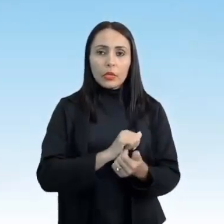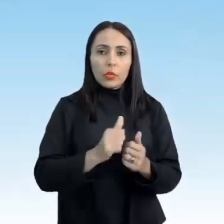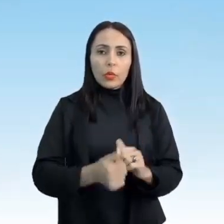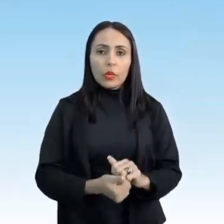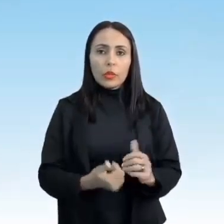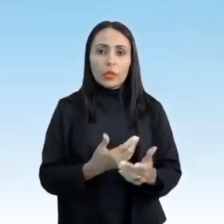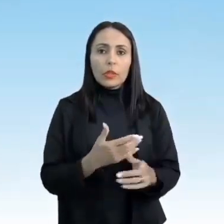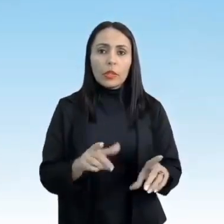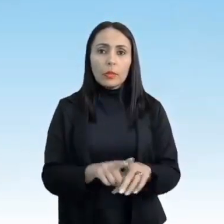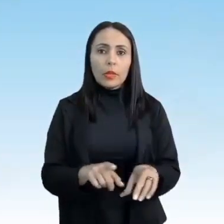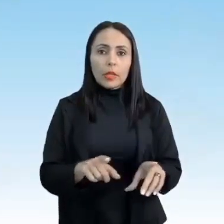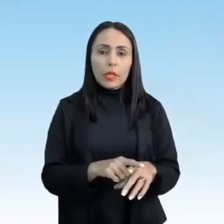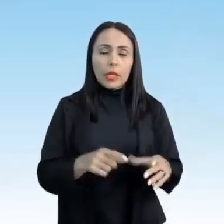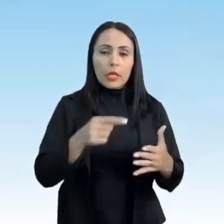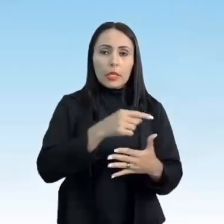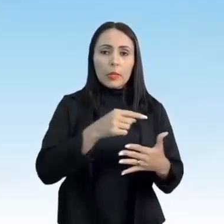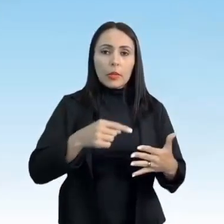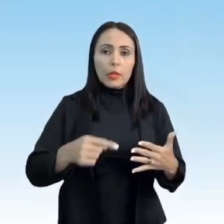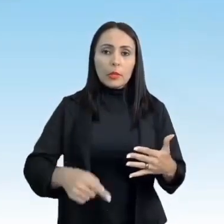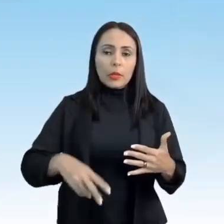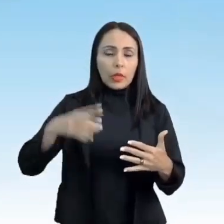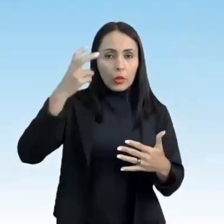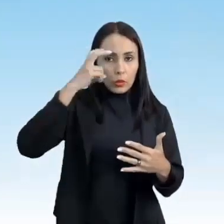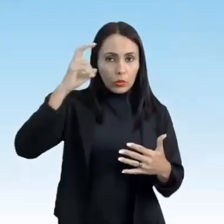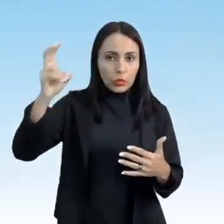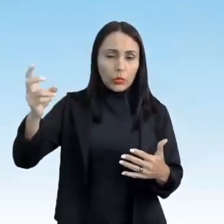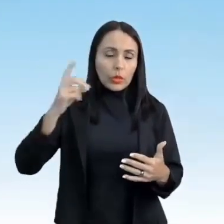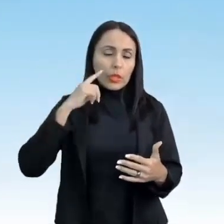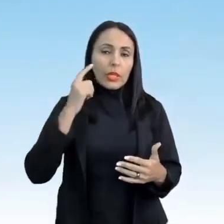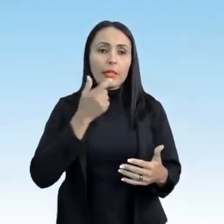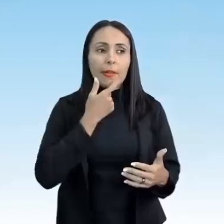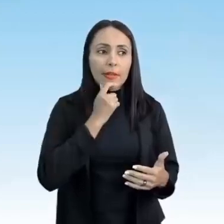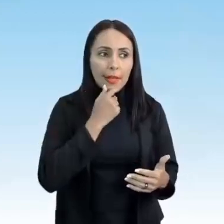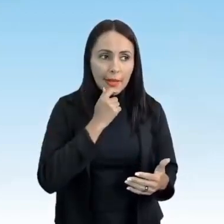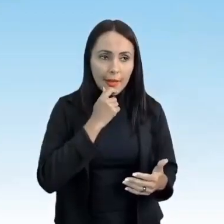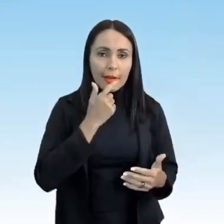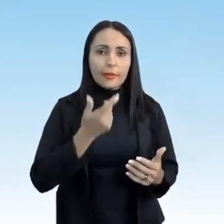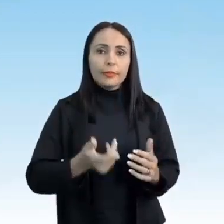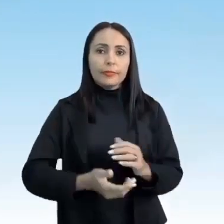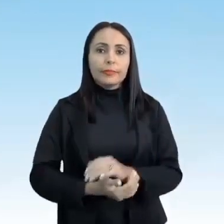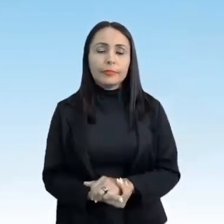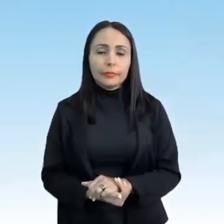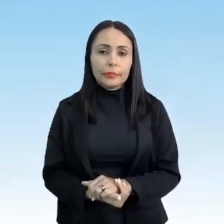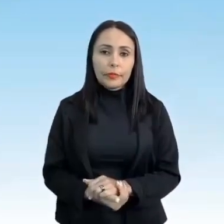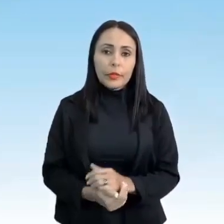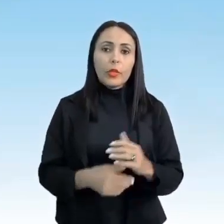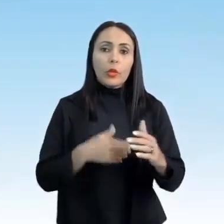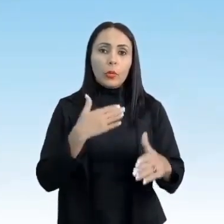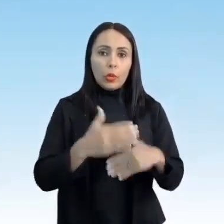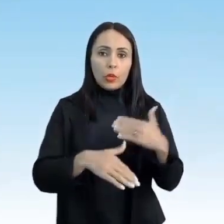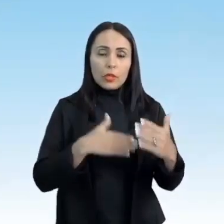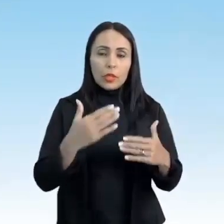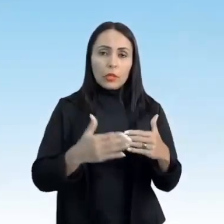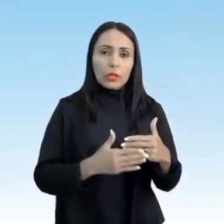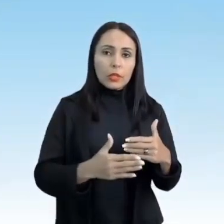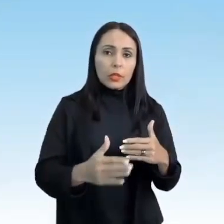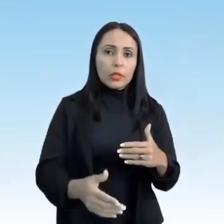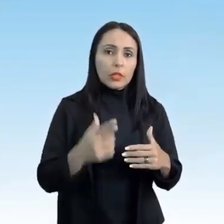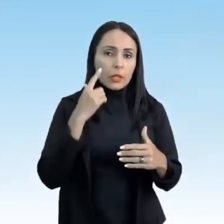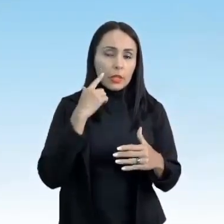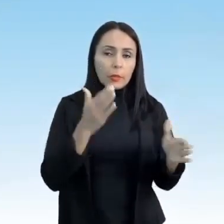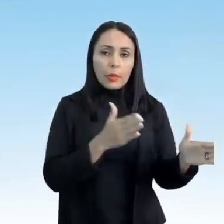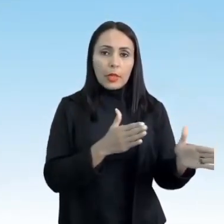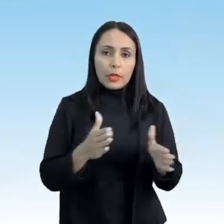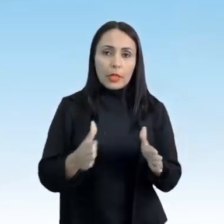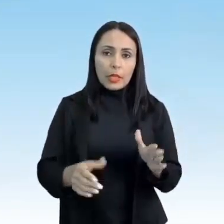e também elementos da cultura corporal dos nobres da Inglaterra. Este processo inicia-se na metade do século